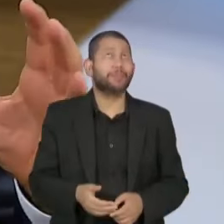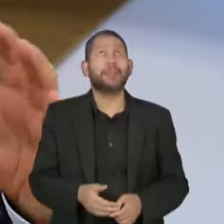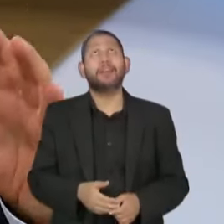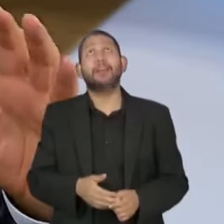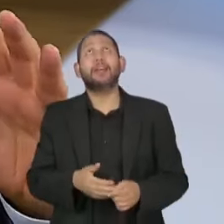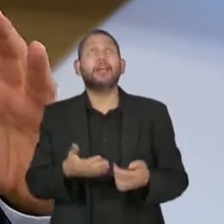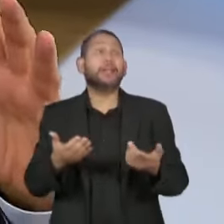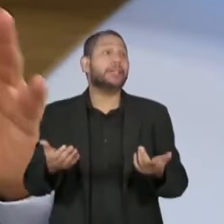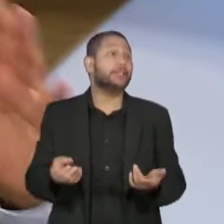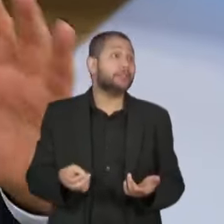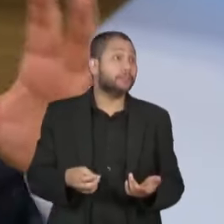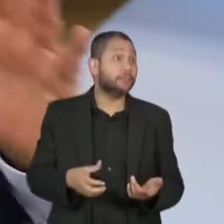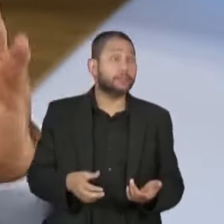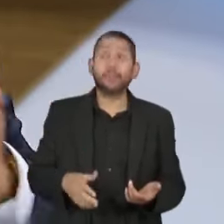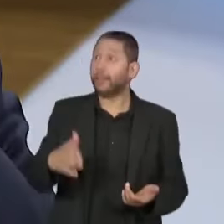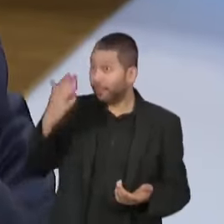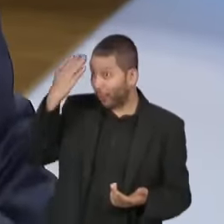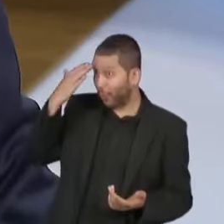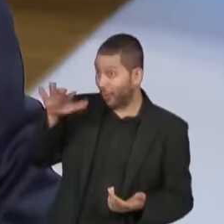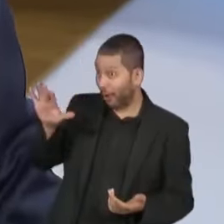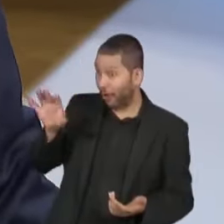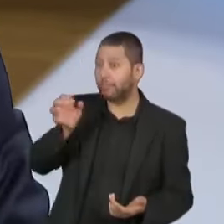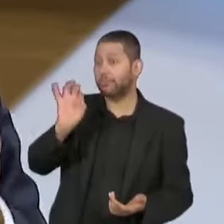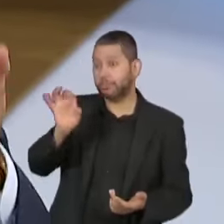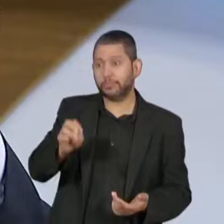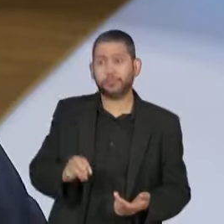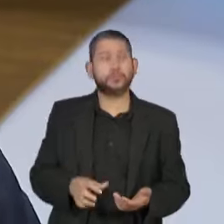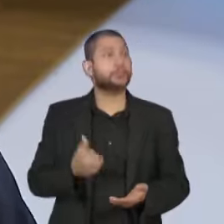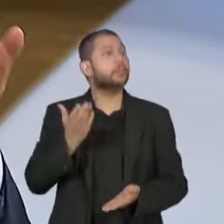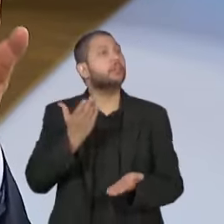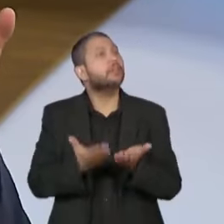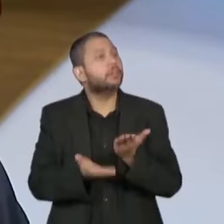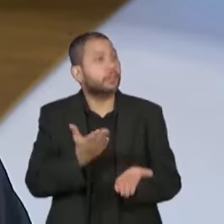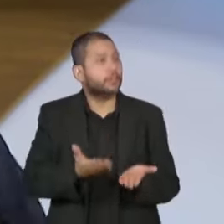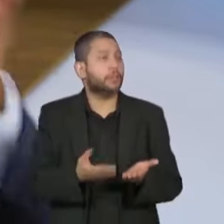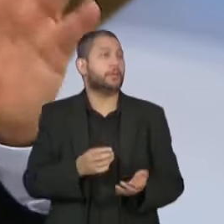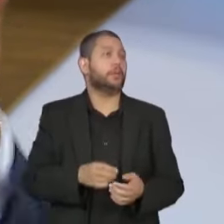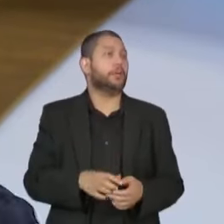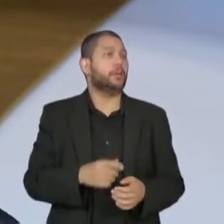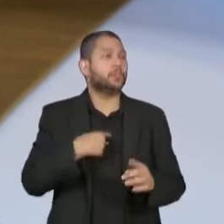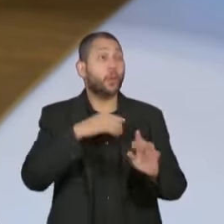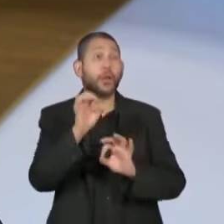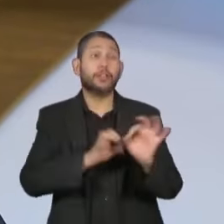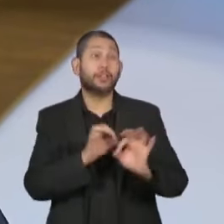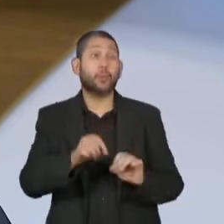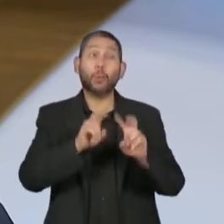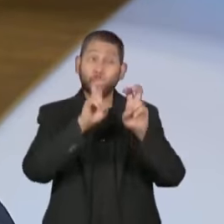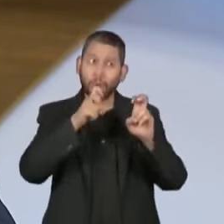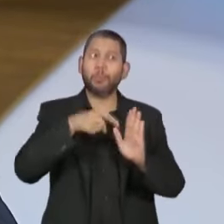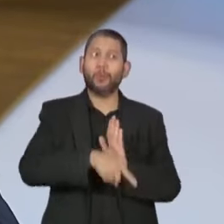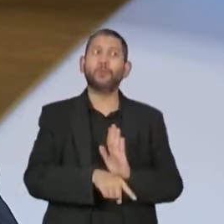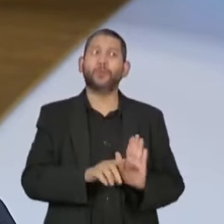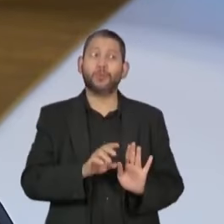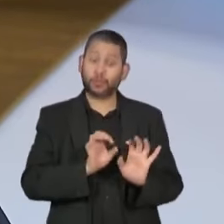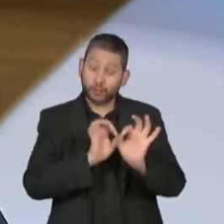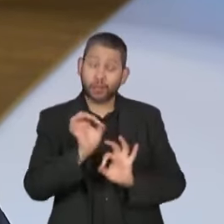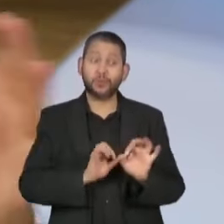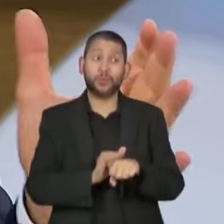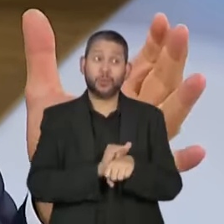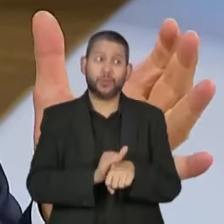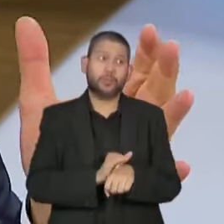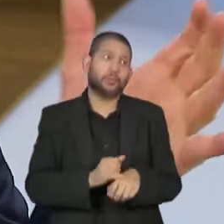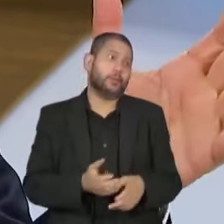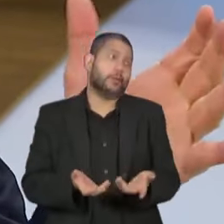uma... Mais natural. Isso nós estamos estruturando ainda, porque é um assunto extremamente complexo. E